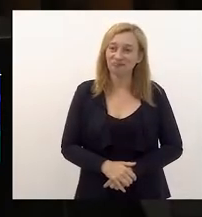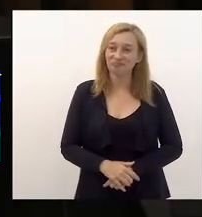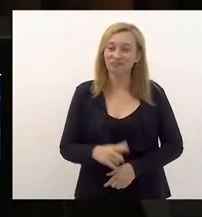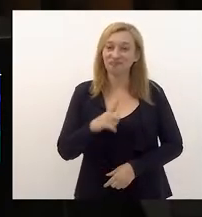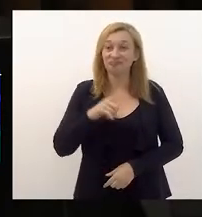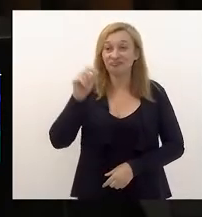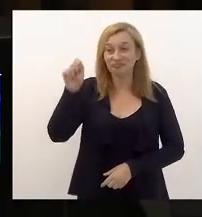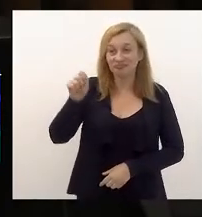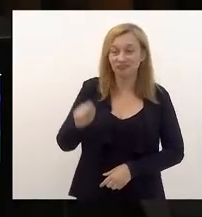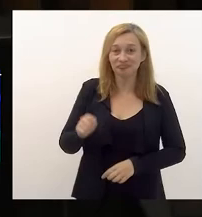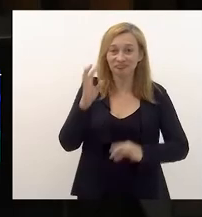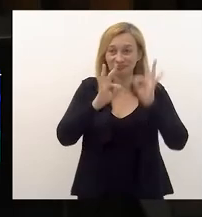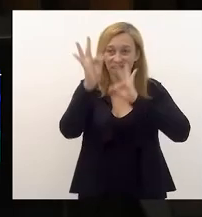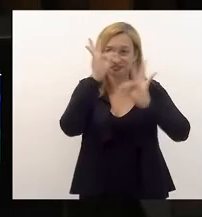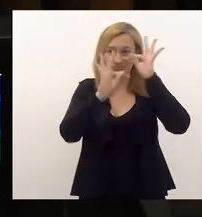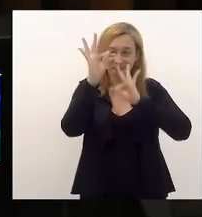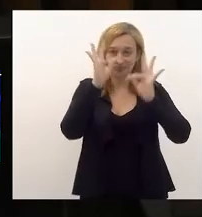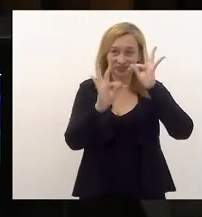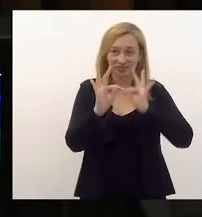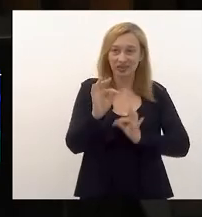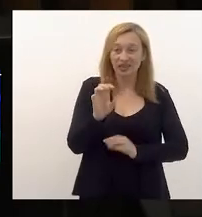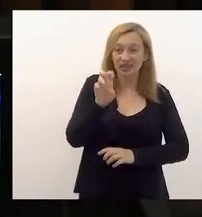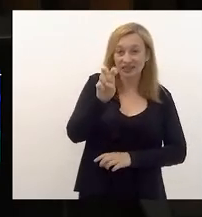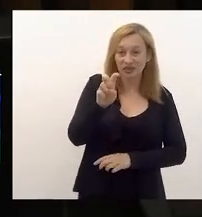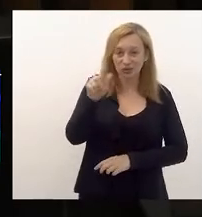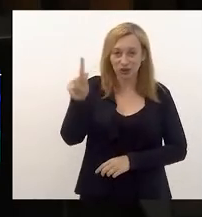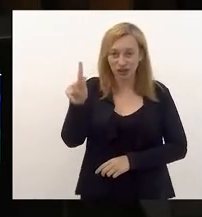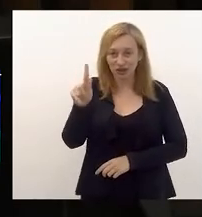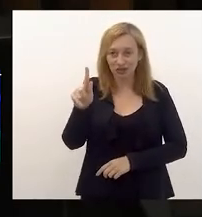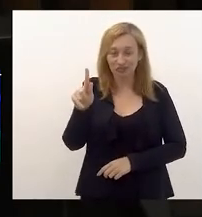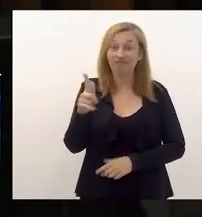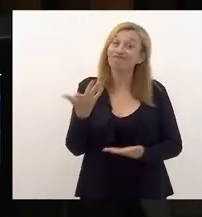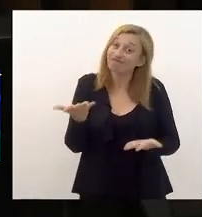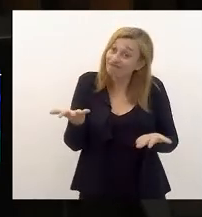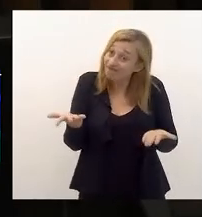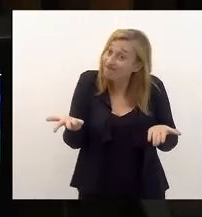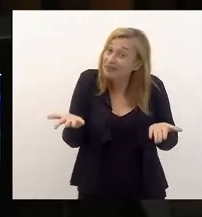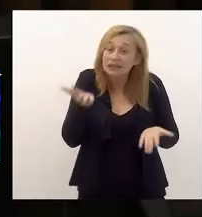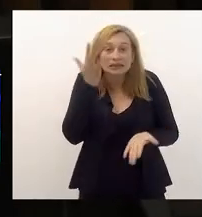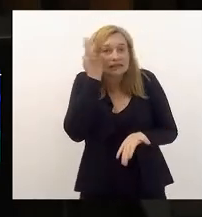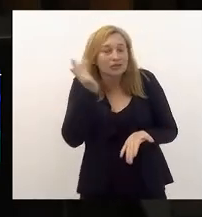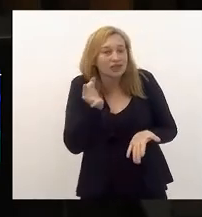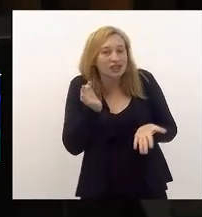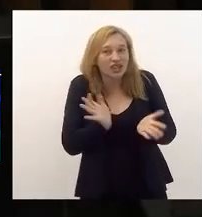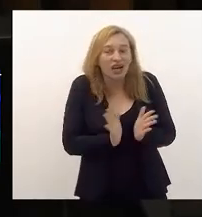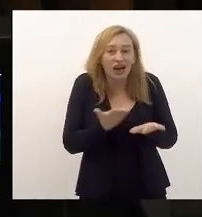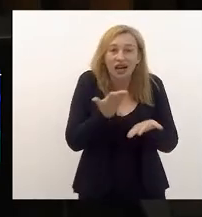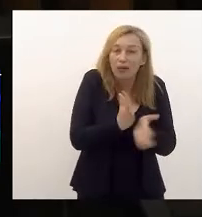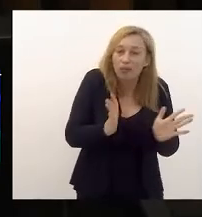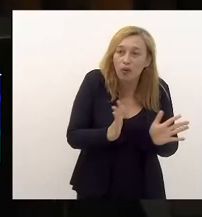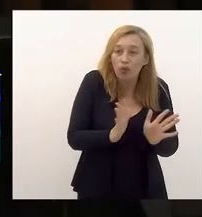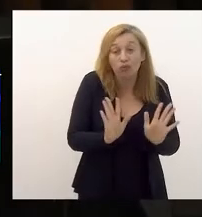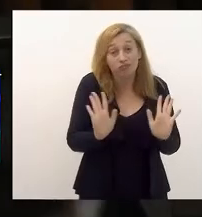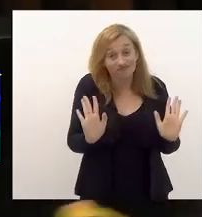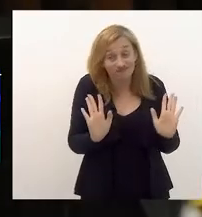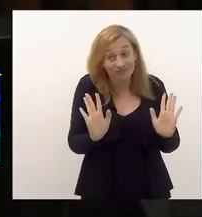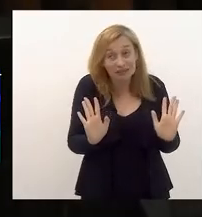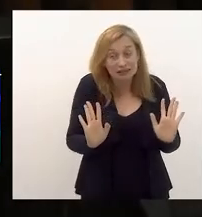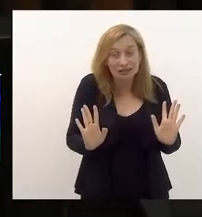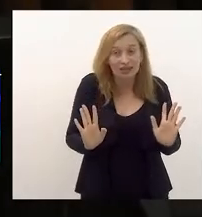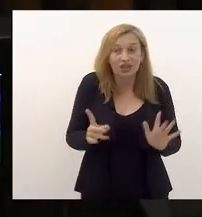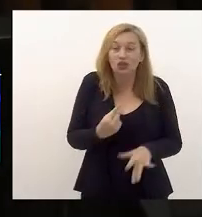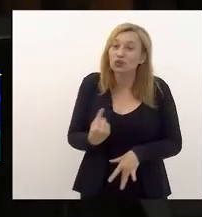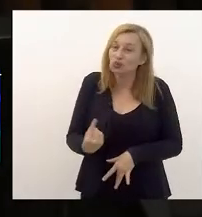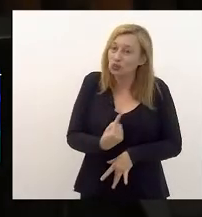o leilão da tecnologia 5G. Eu não sei se já acabou, já houve. E